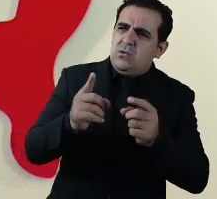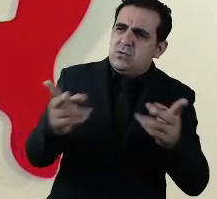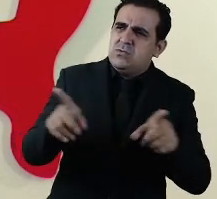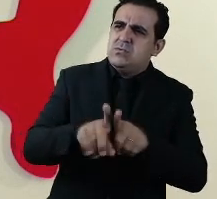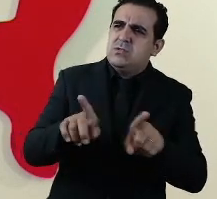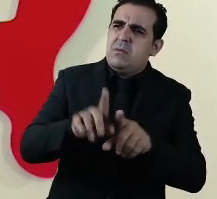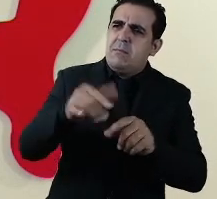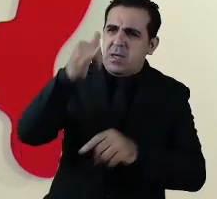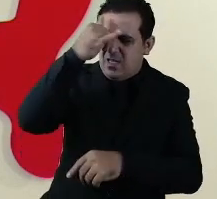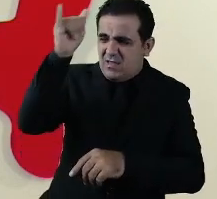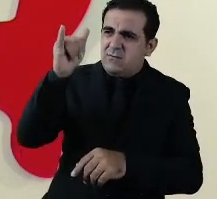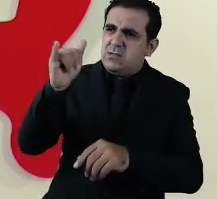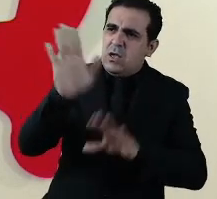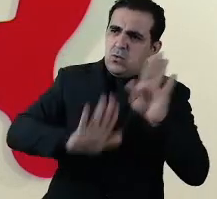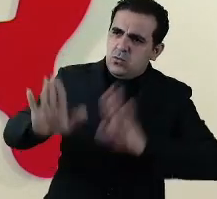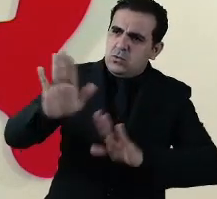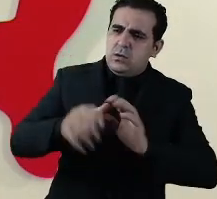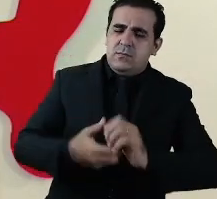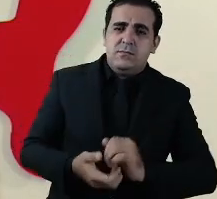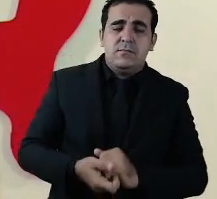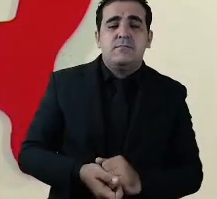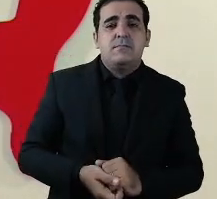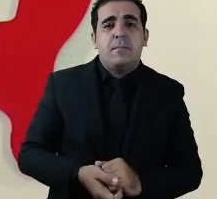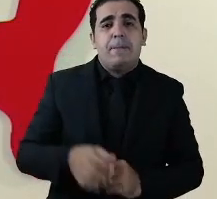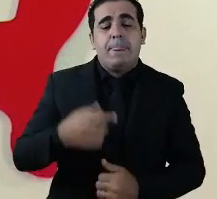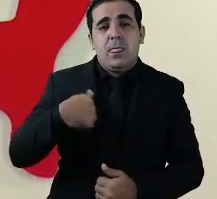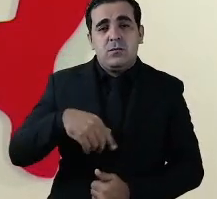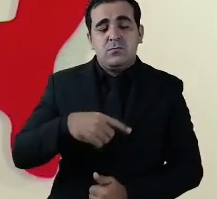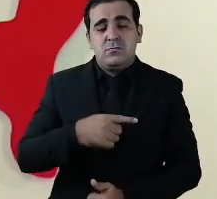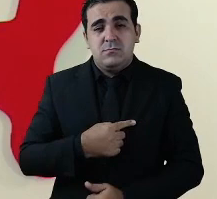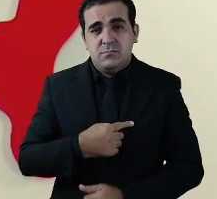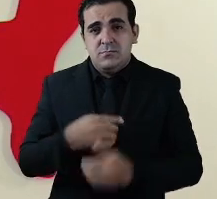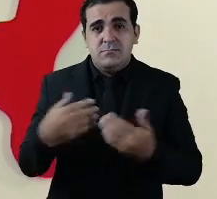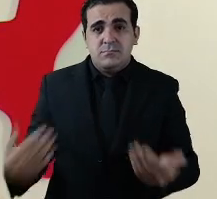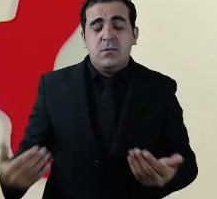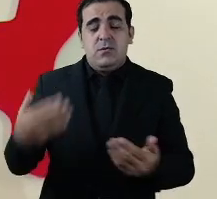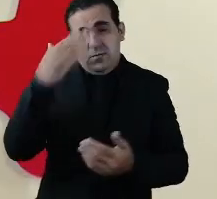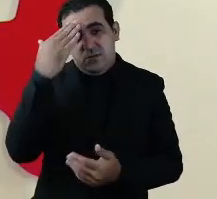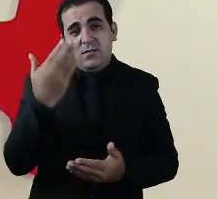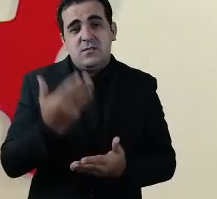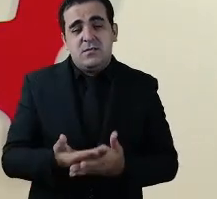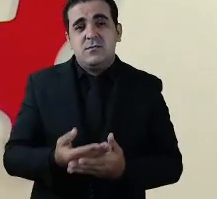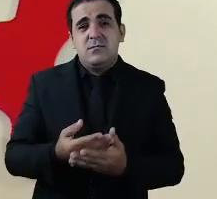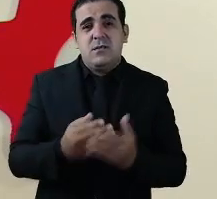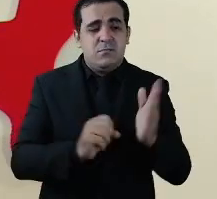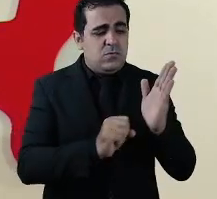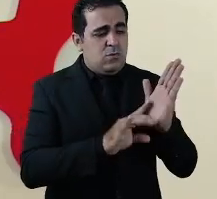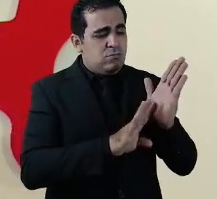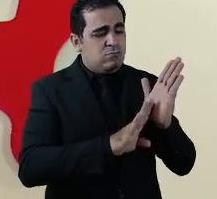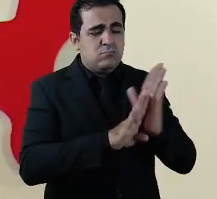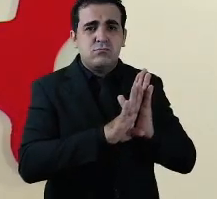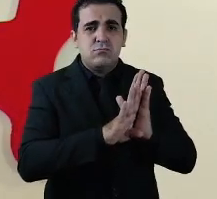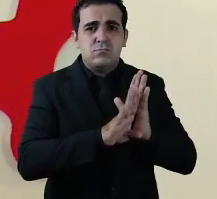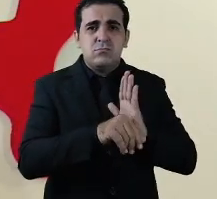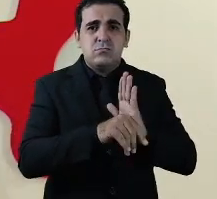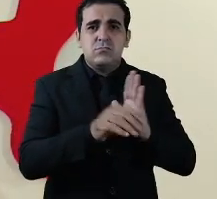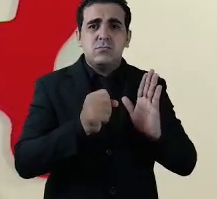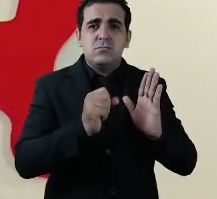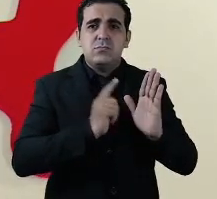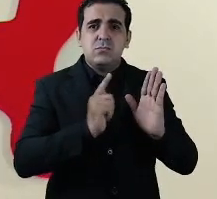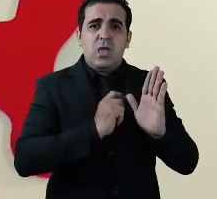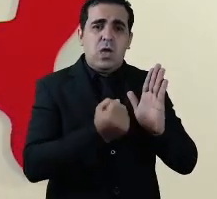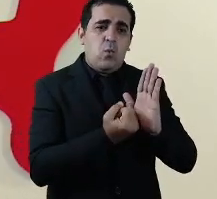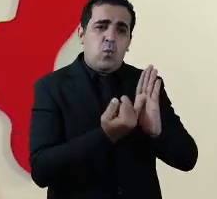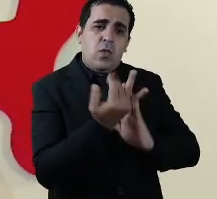medidas de prevenção nós acreditamos que temos indicadores que autorizam